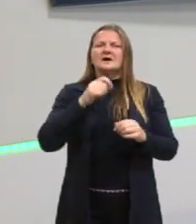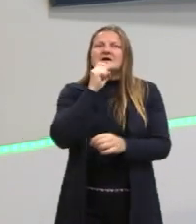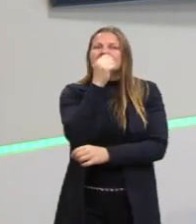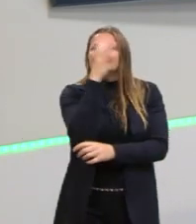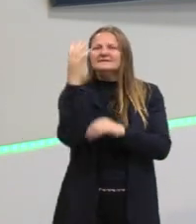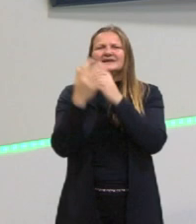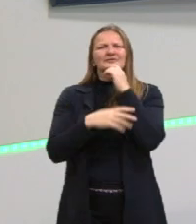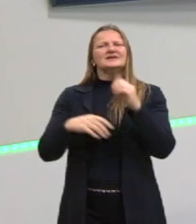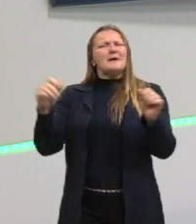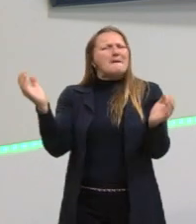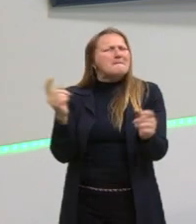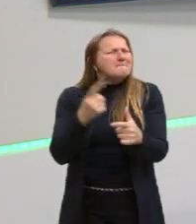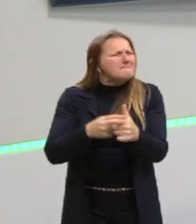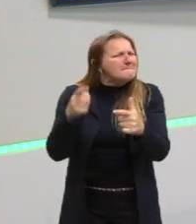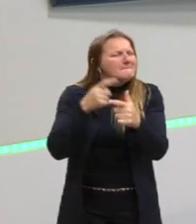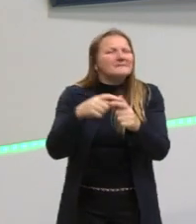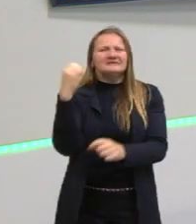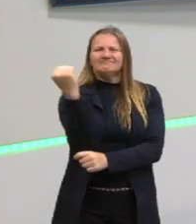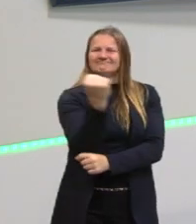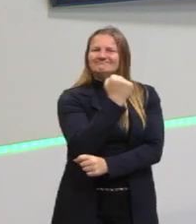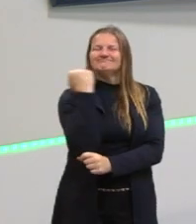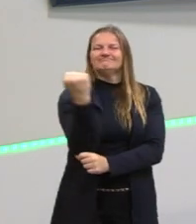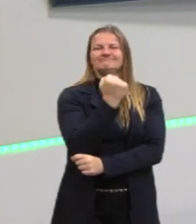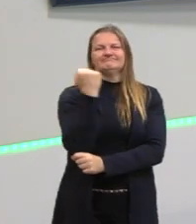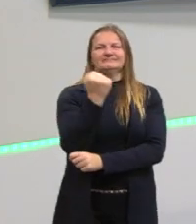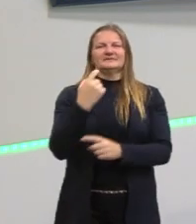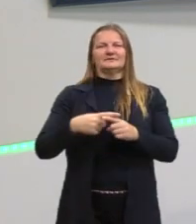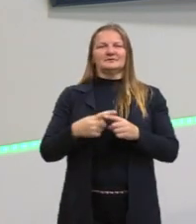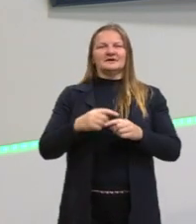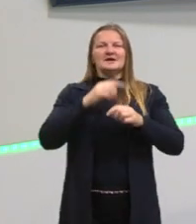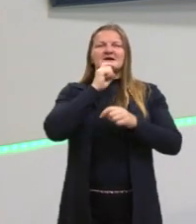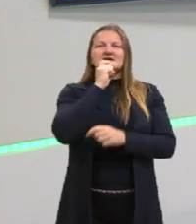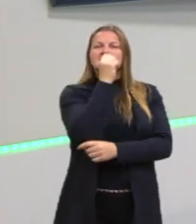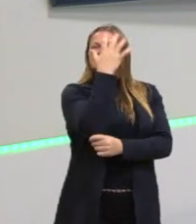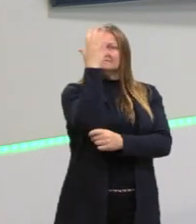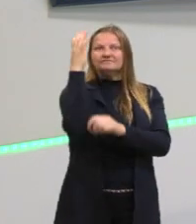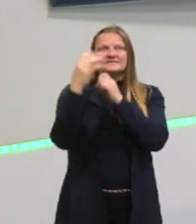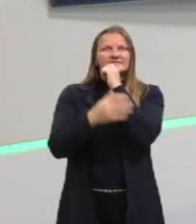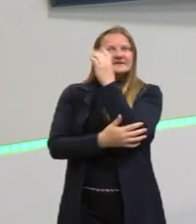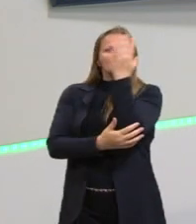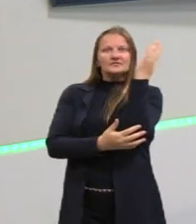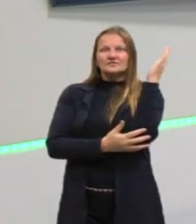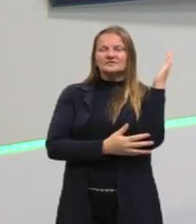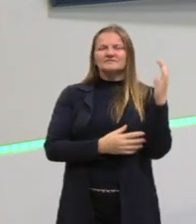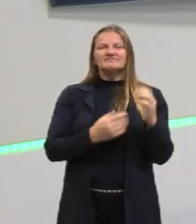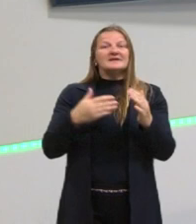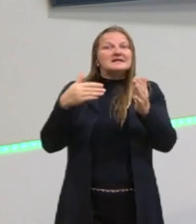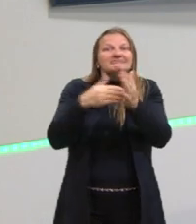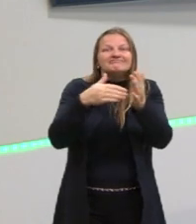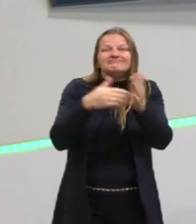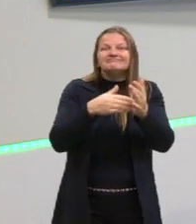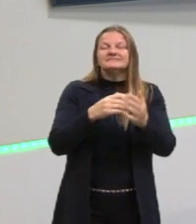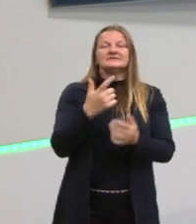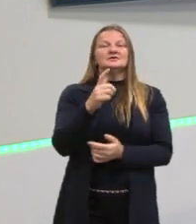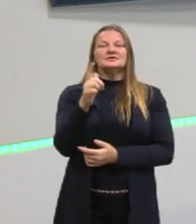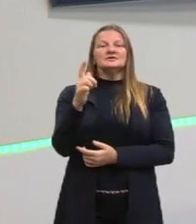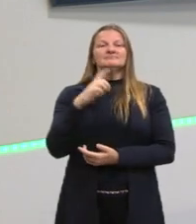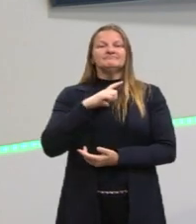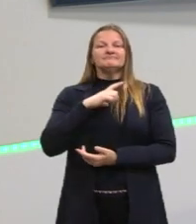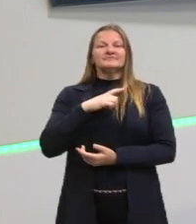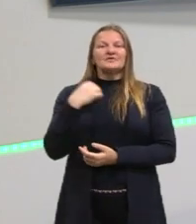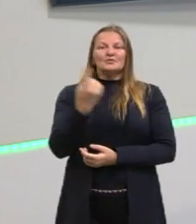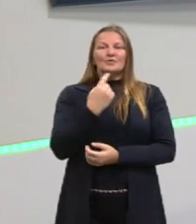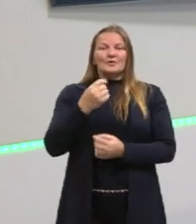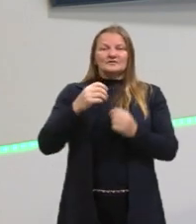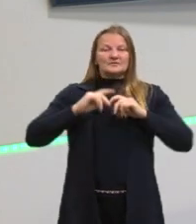causando problemas na natureza, né? Porque a natureza, ela é limitada e o nosso consumo, essa nossa intervenção na